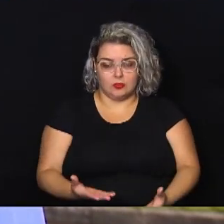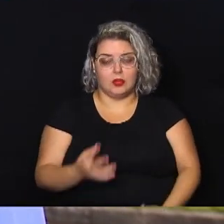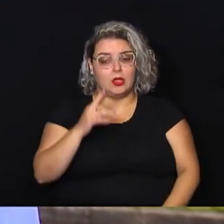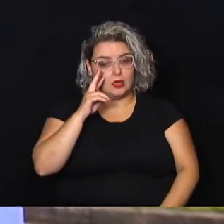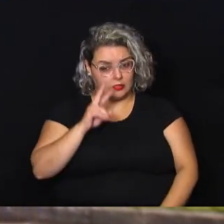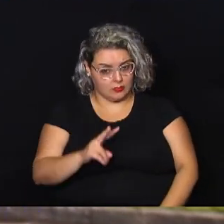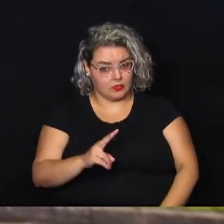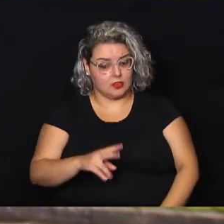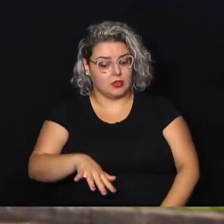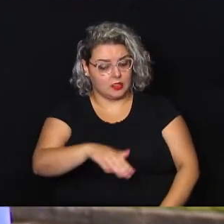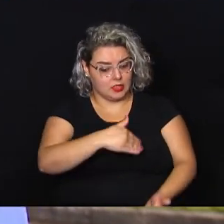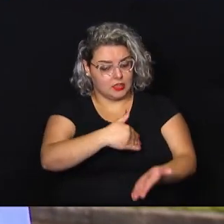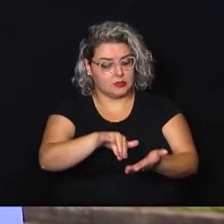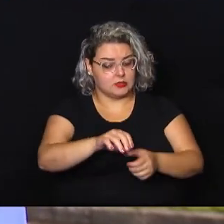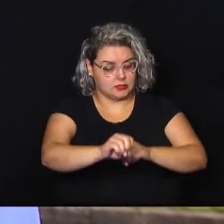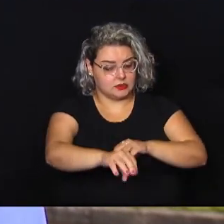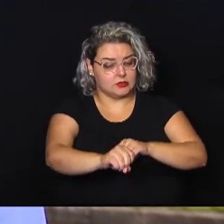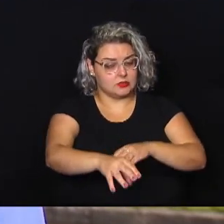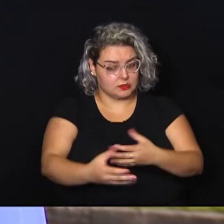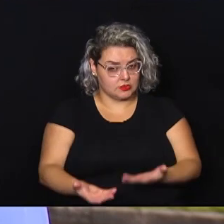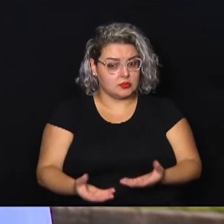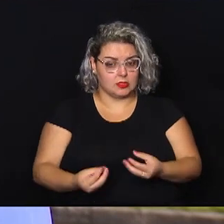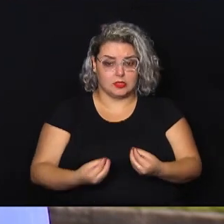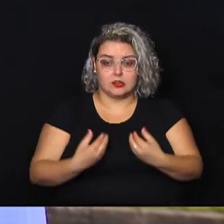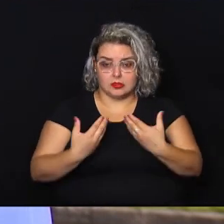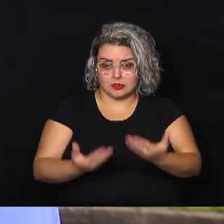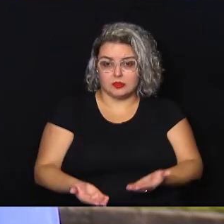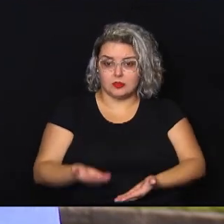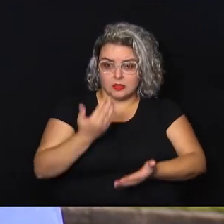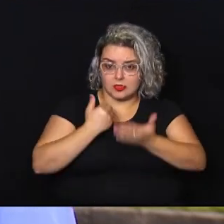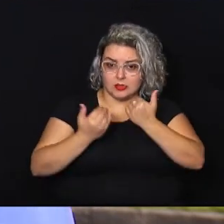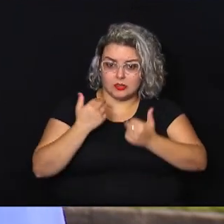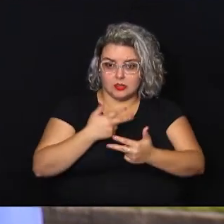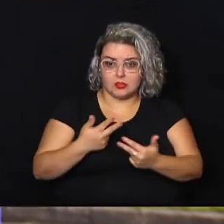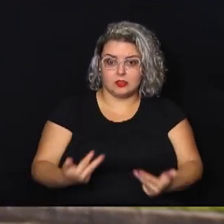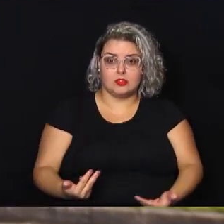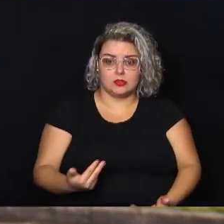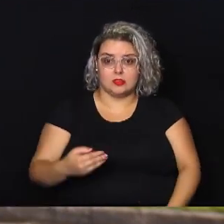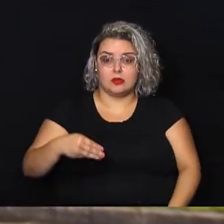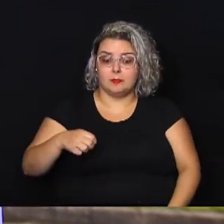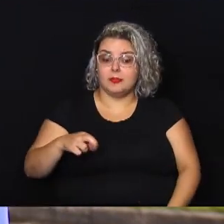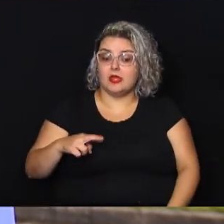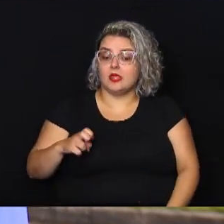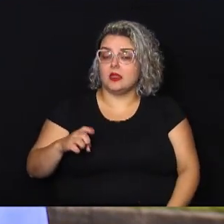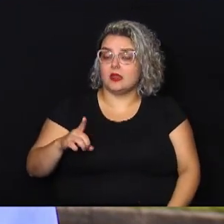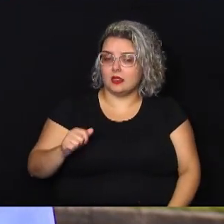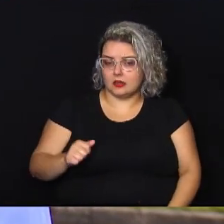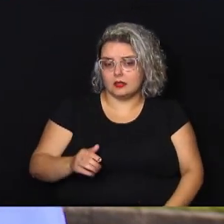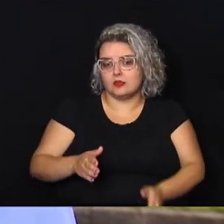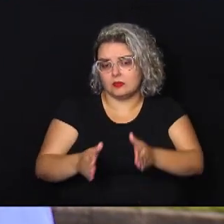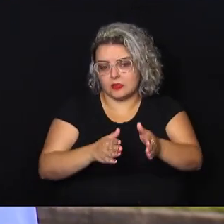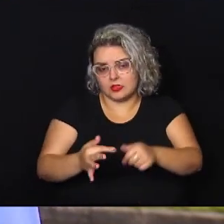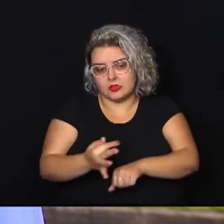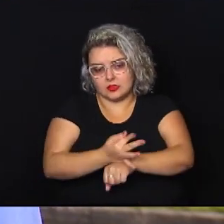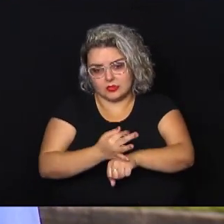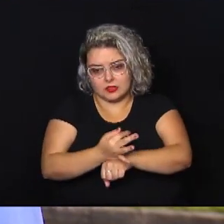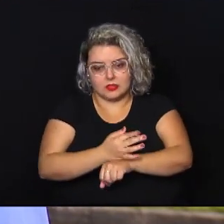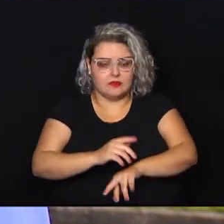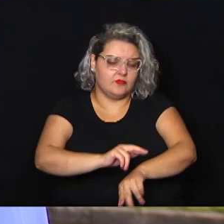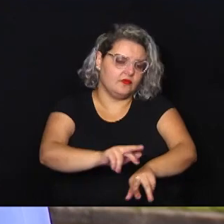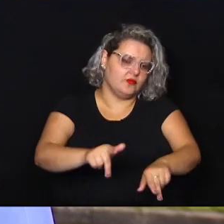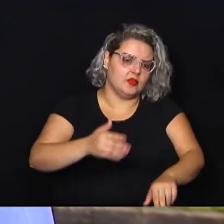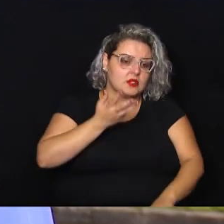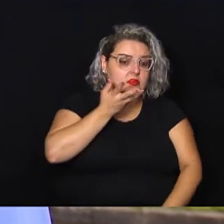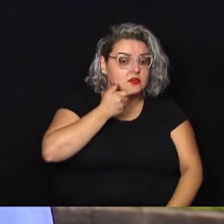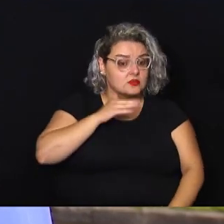colaborar fornecendo a alimentação da merenda escolar nos períodos das férias, uma vez que muitas crianças